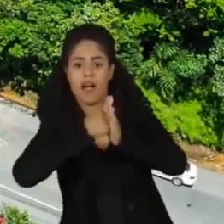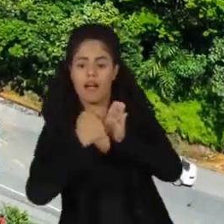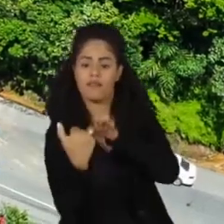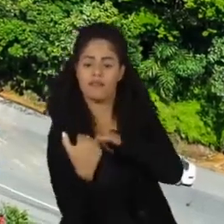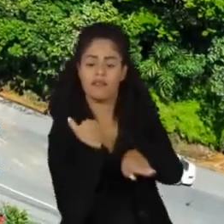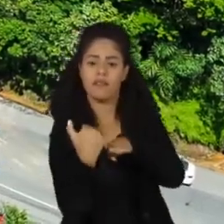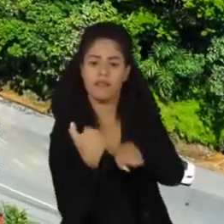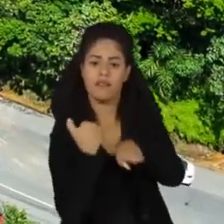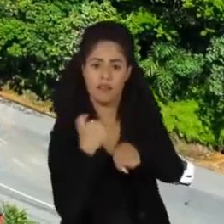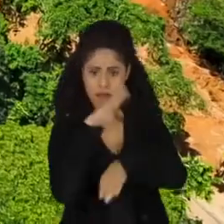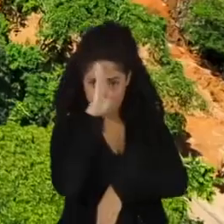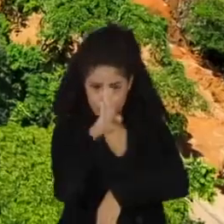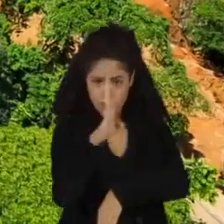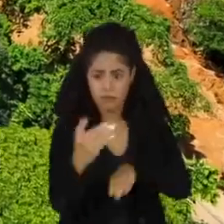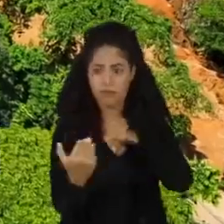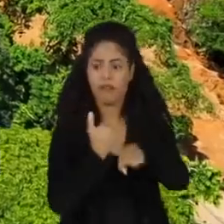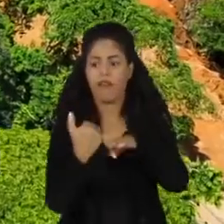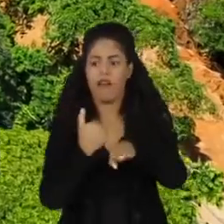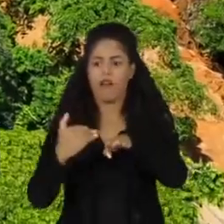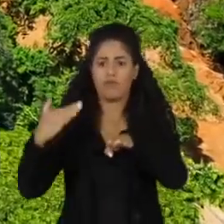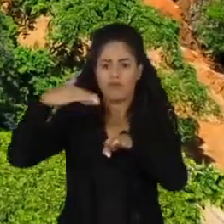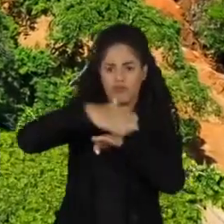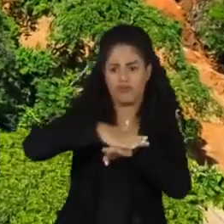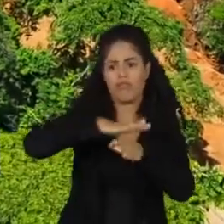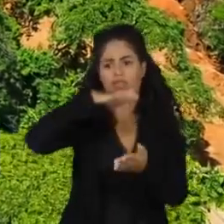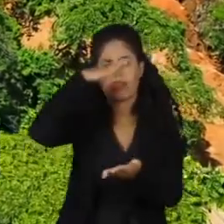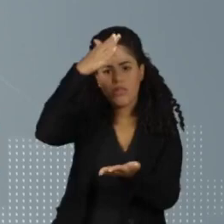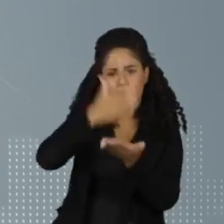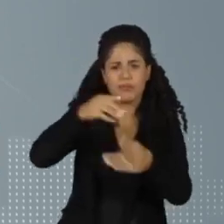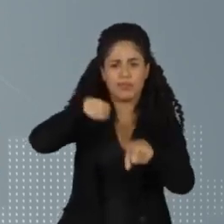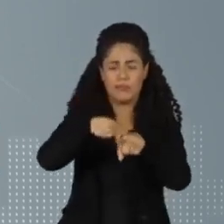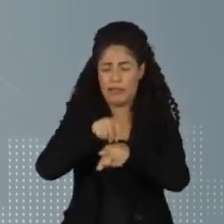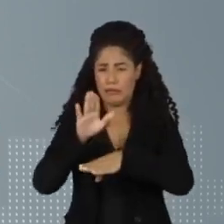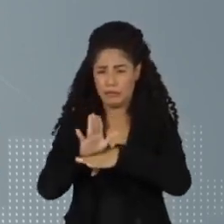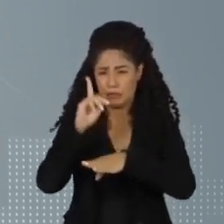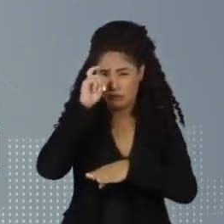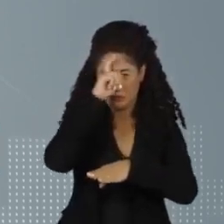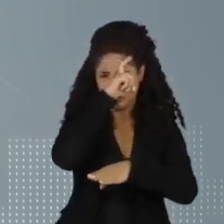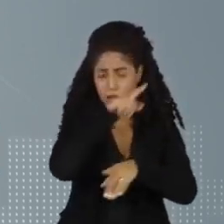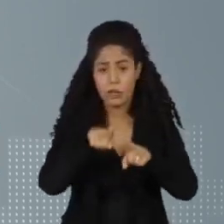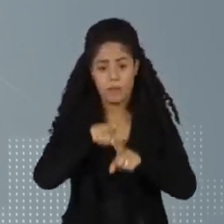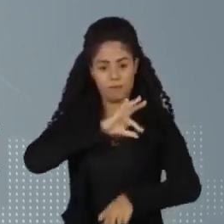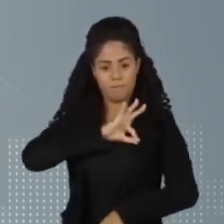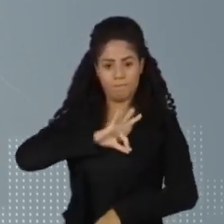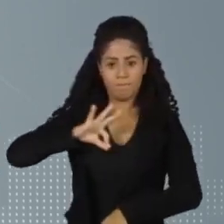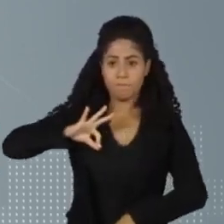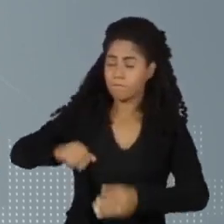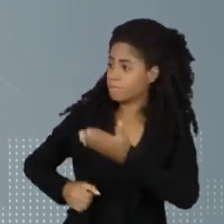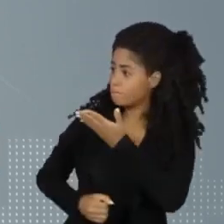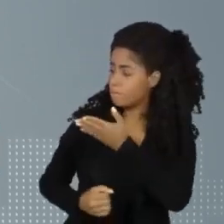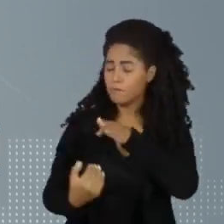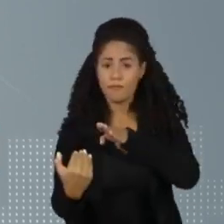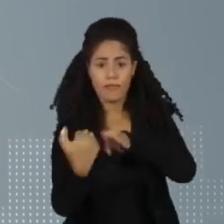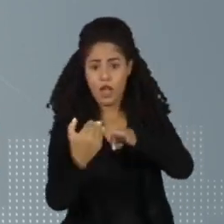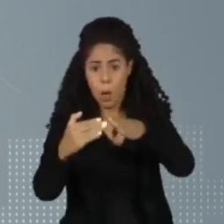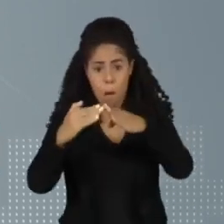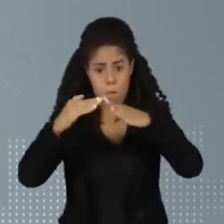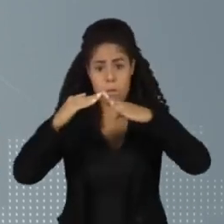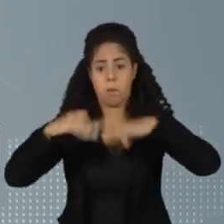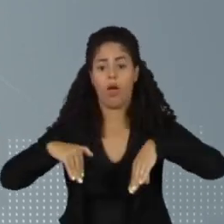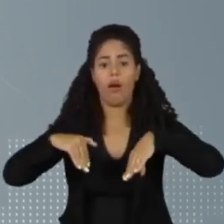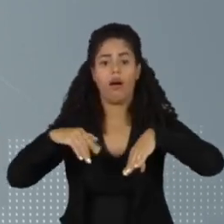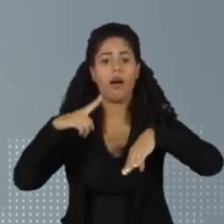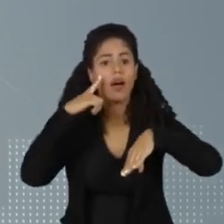rodovias que levam à região atrapalham a chegada de ajuda. Na Mogibertioga, parte do asfalto cedeu no